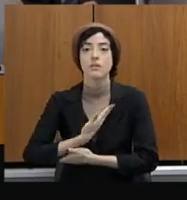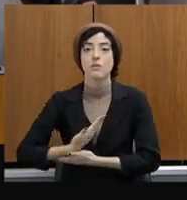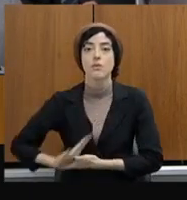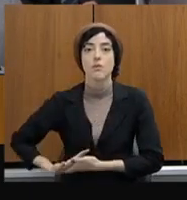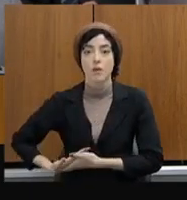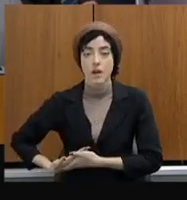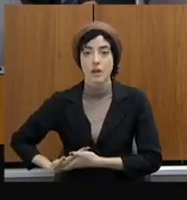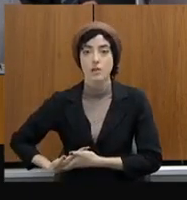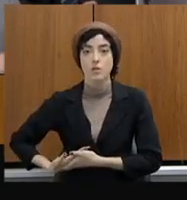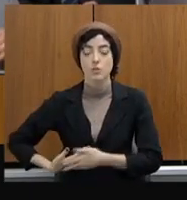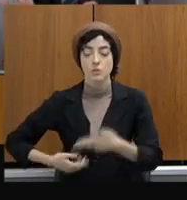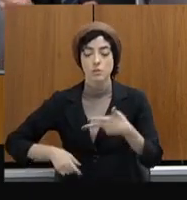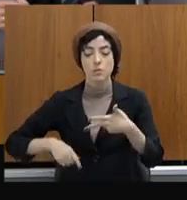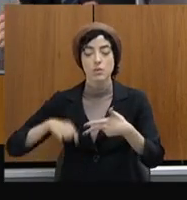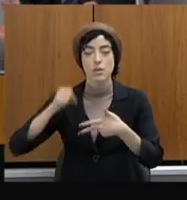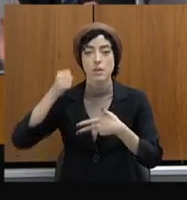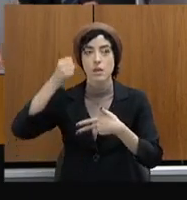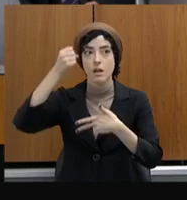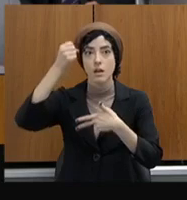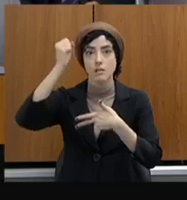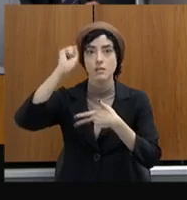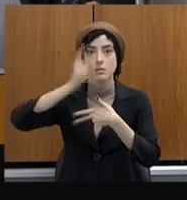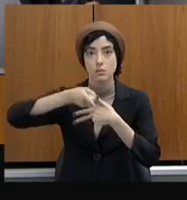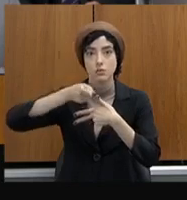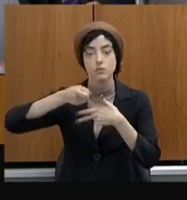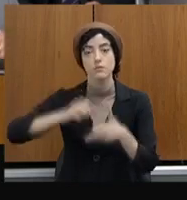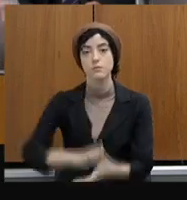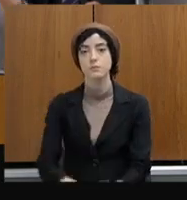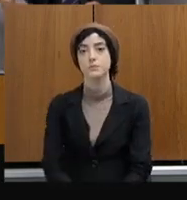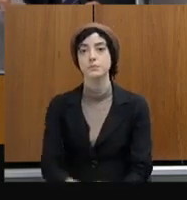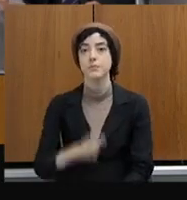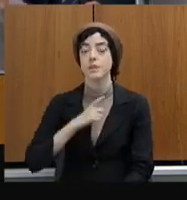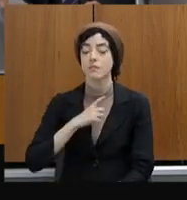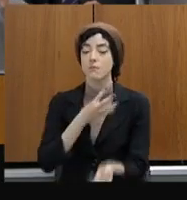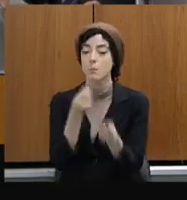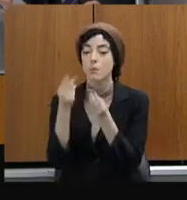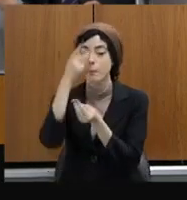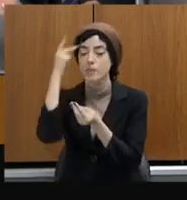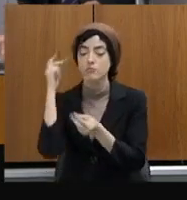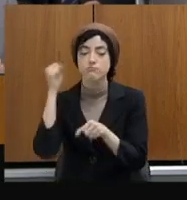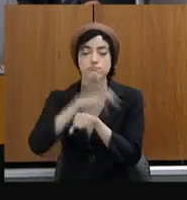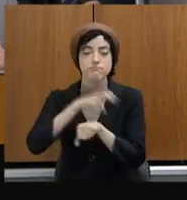à distância, que foi de uma enorme adesão. Em 2022,